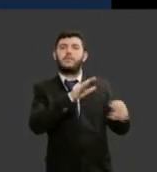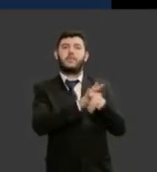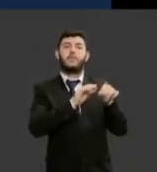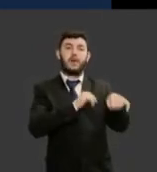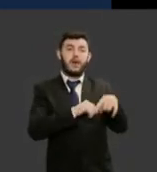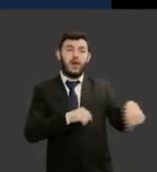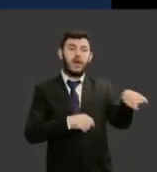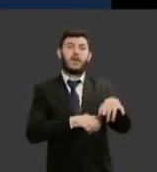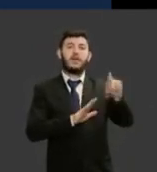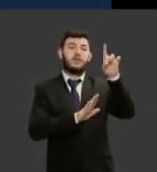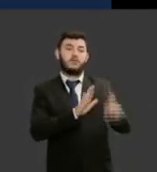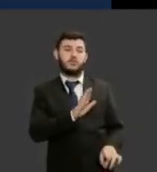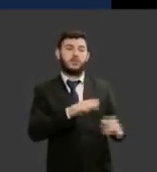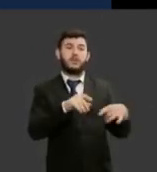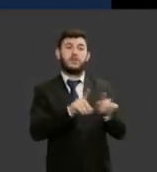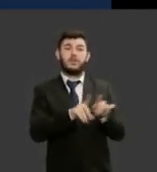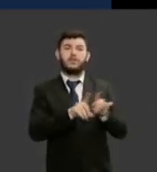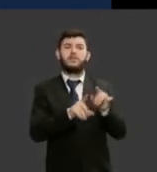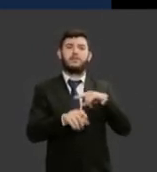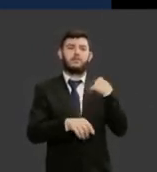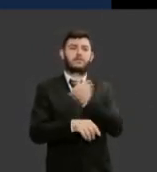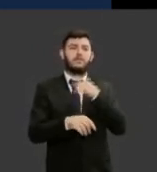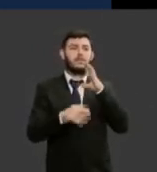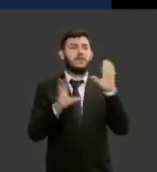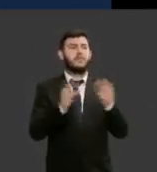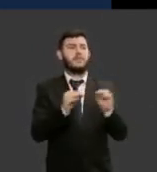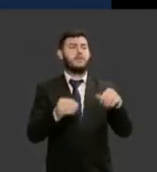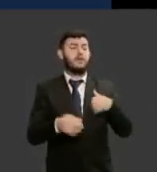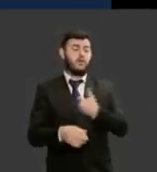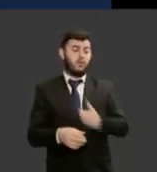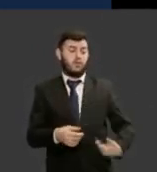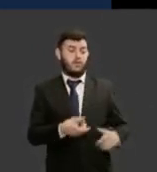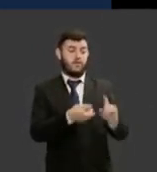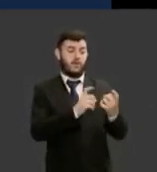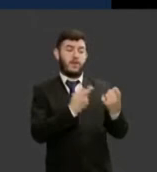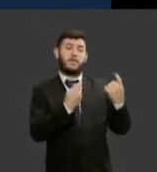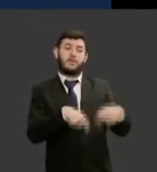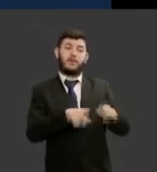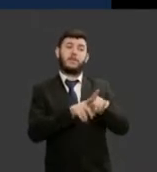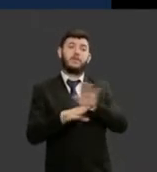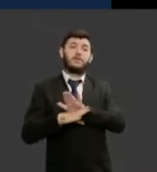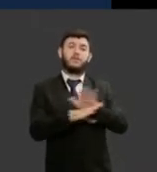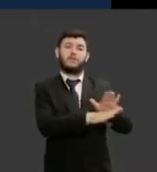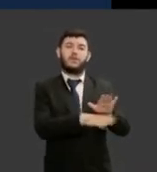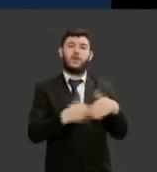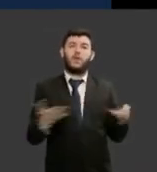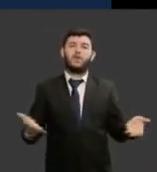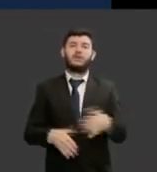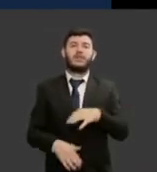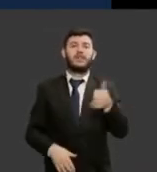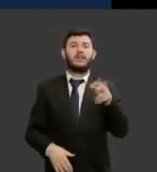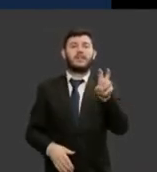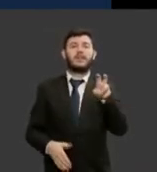gera para o estado hoje nós temos 115 unidades prisionais femininas